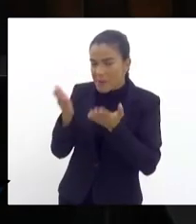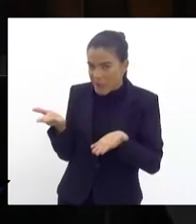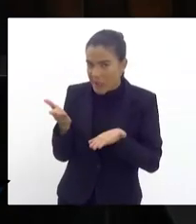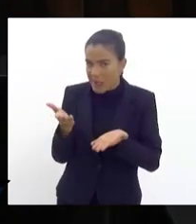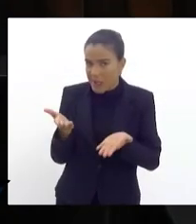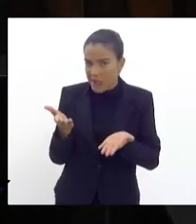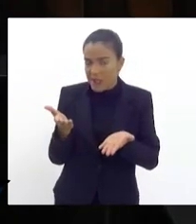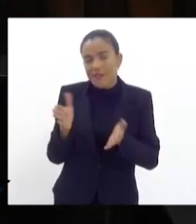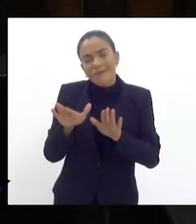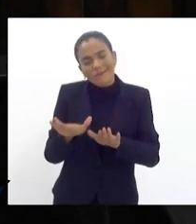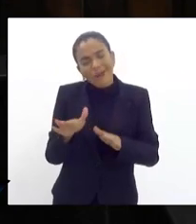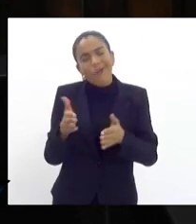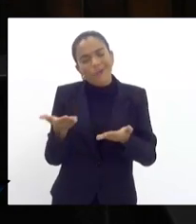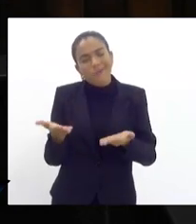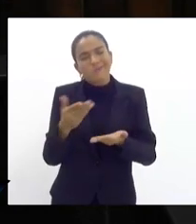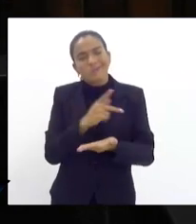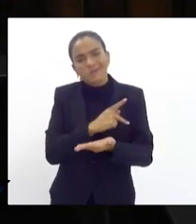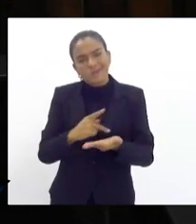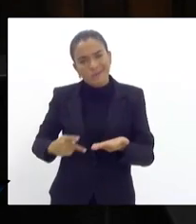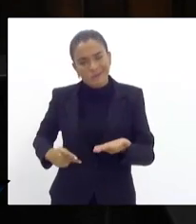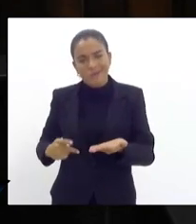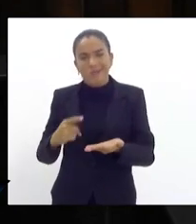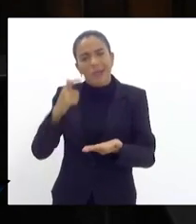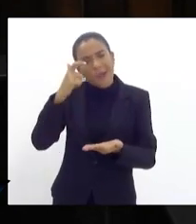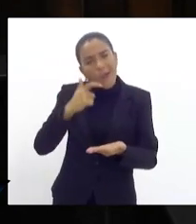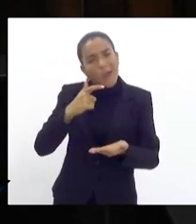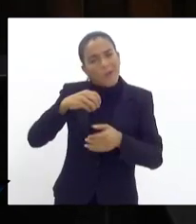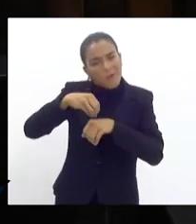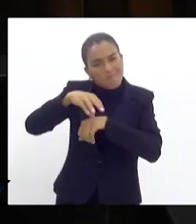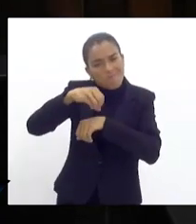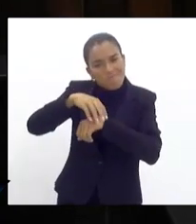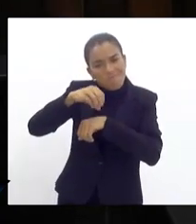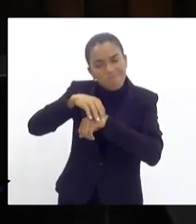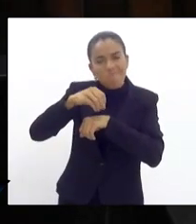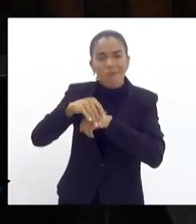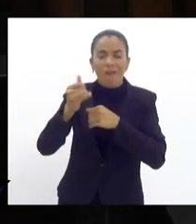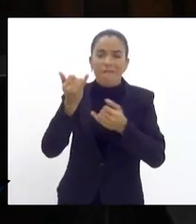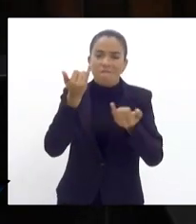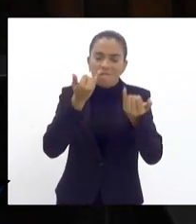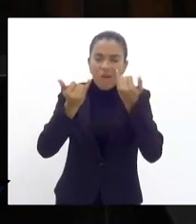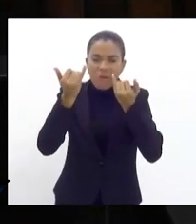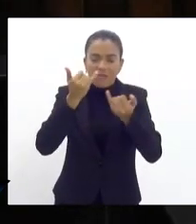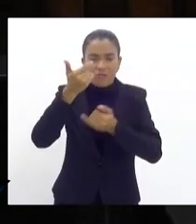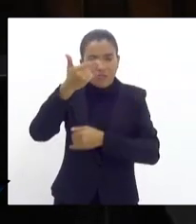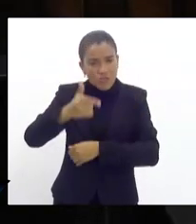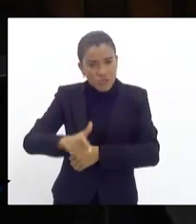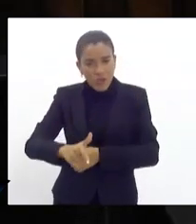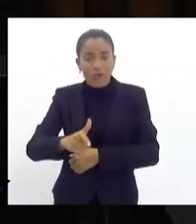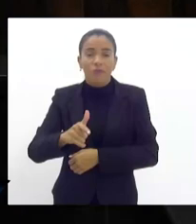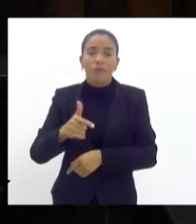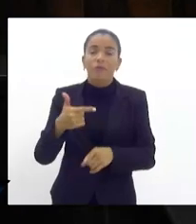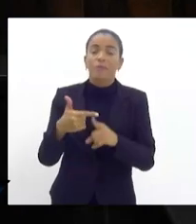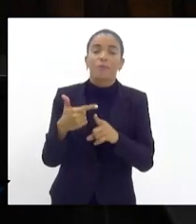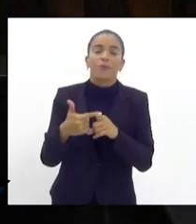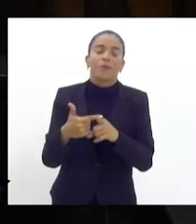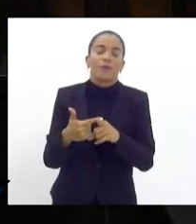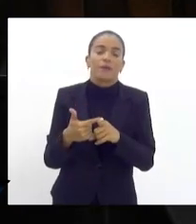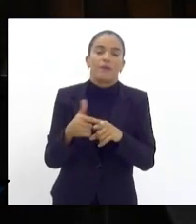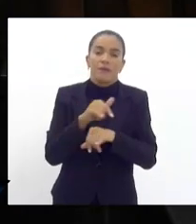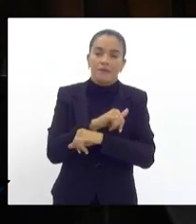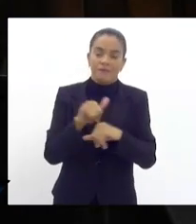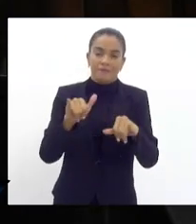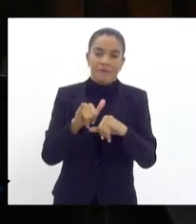Então, senhor presidente, eu estou trazendo essa questão aqui mais uma vez porque eu volto a dizer,